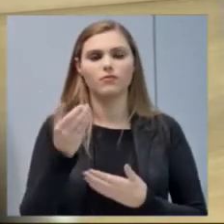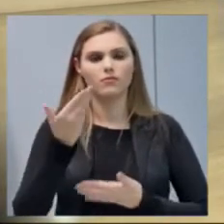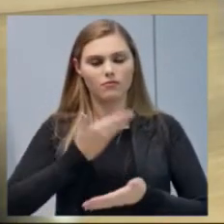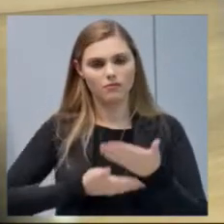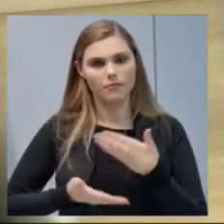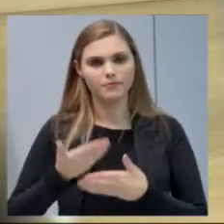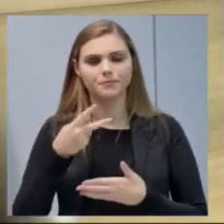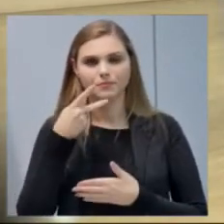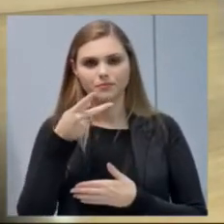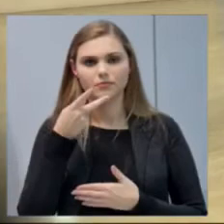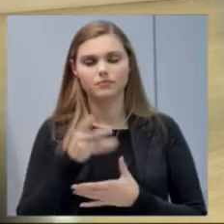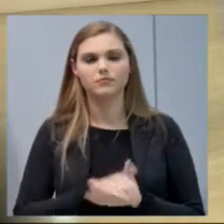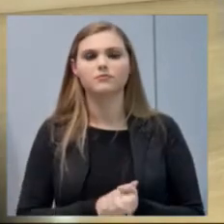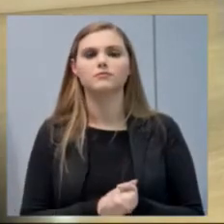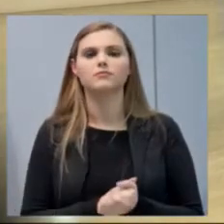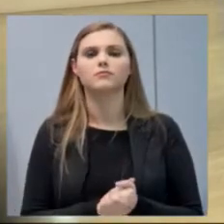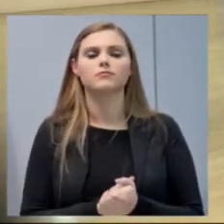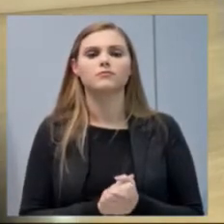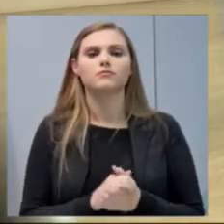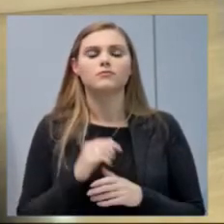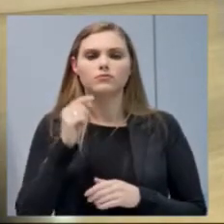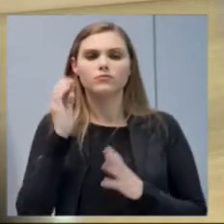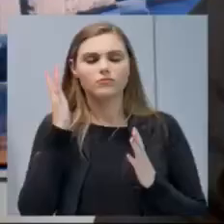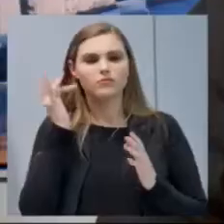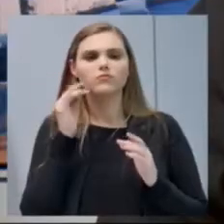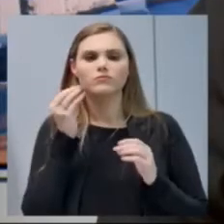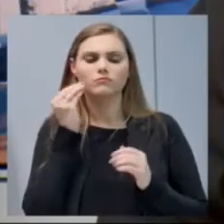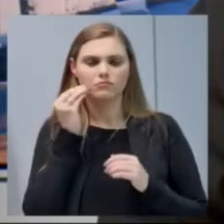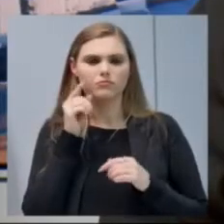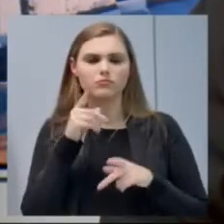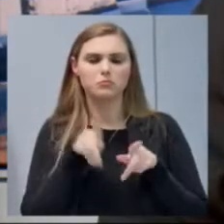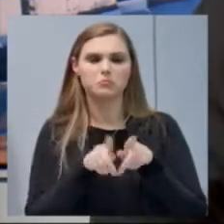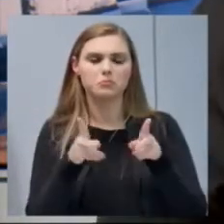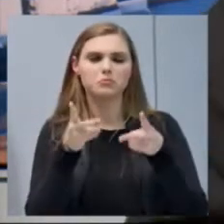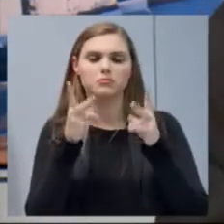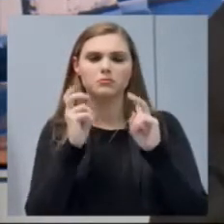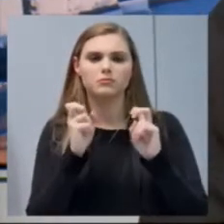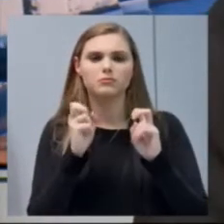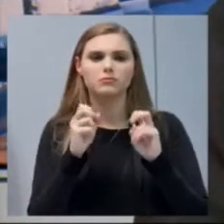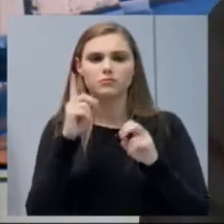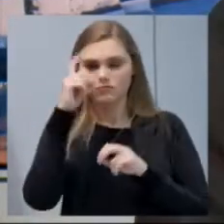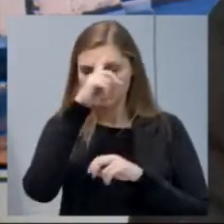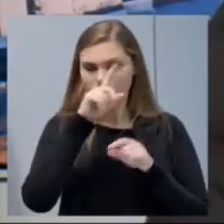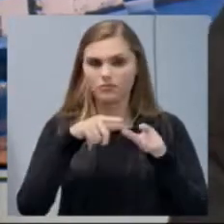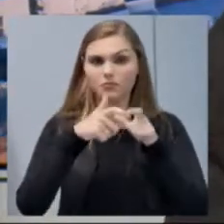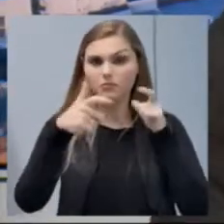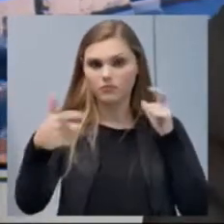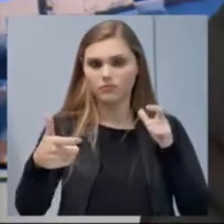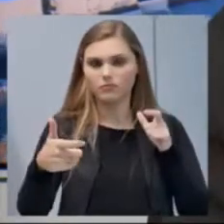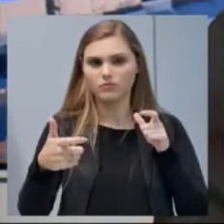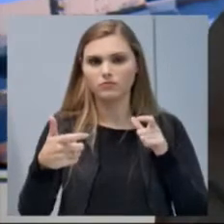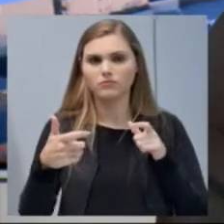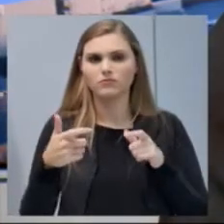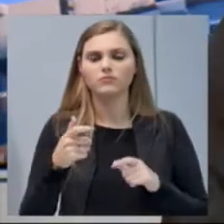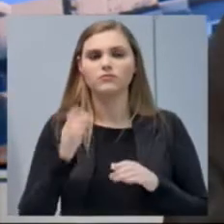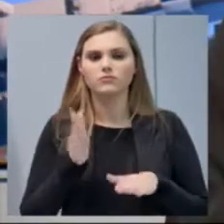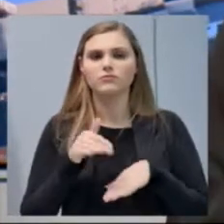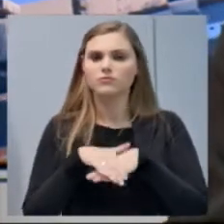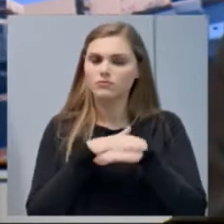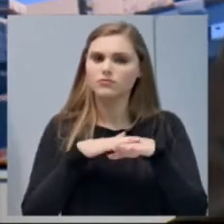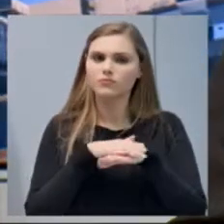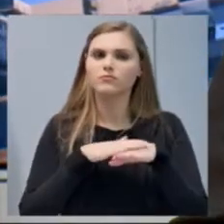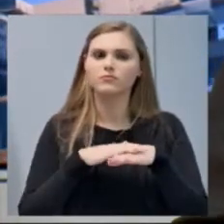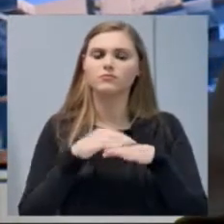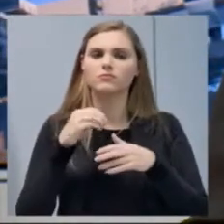a vossa senhora tem que constatar lá também, que as dificuldades são grandes e esse gesto de já conversar também com a equipe do